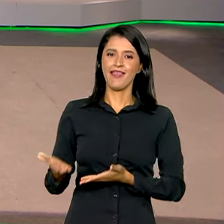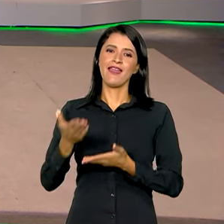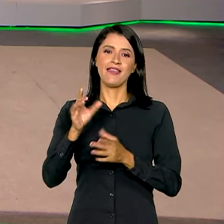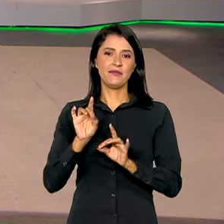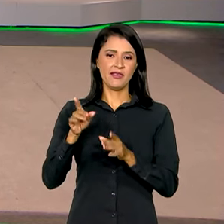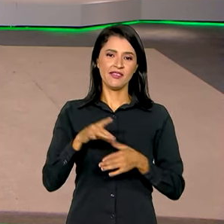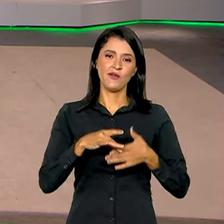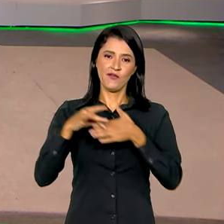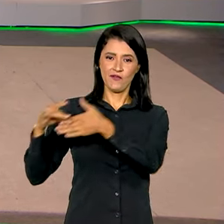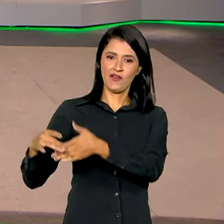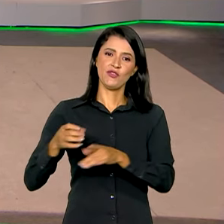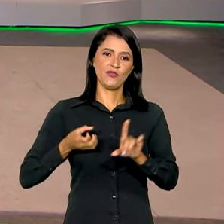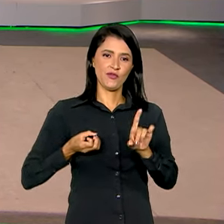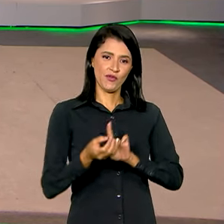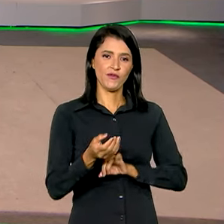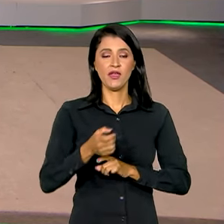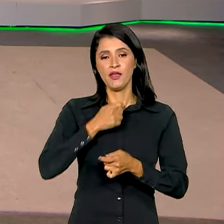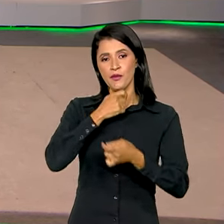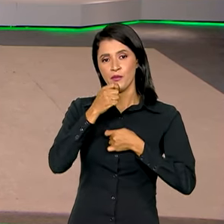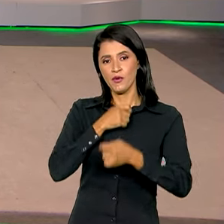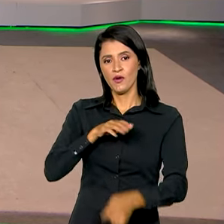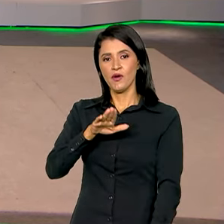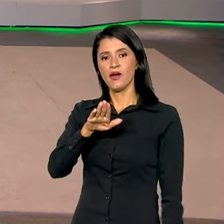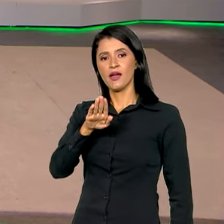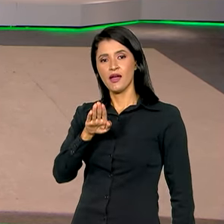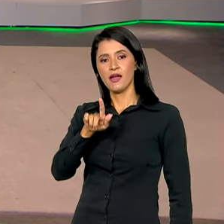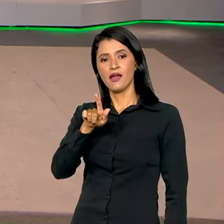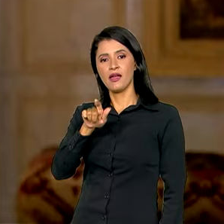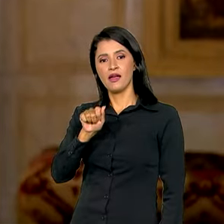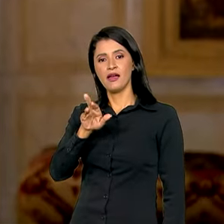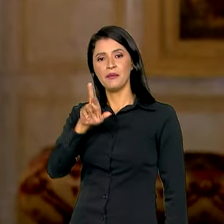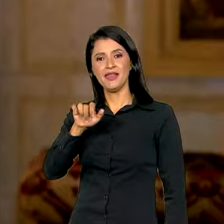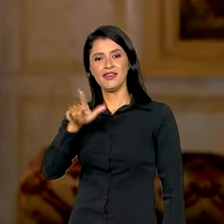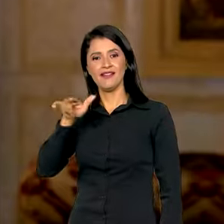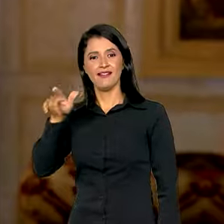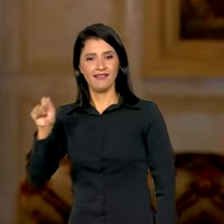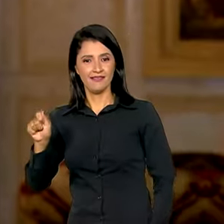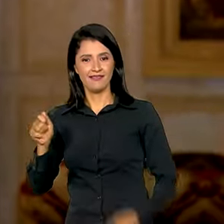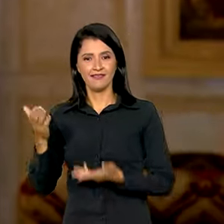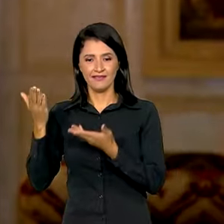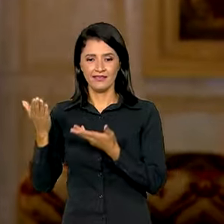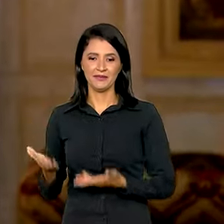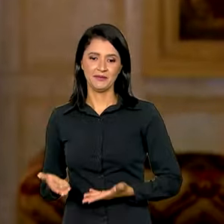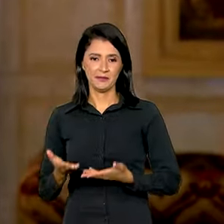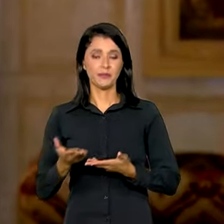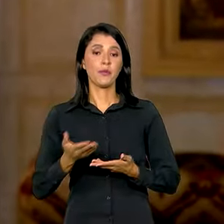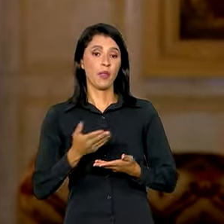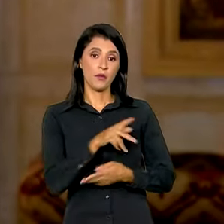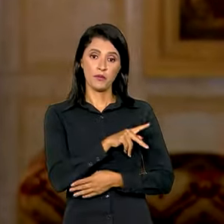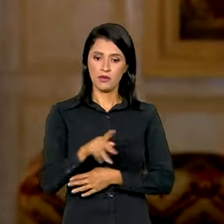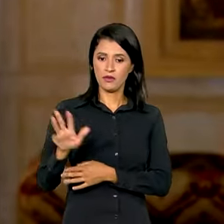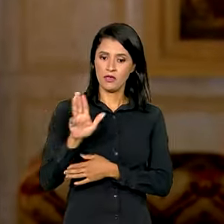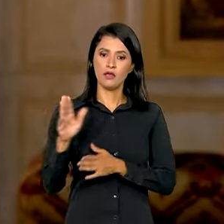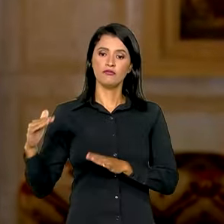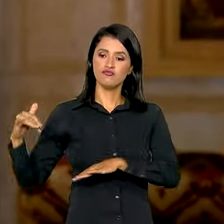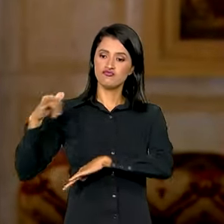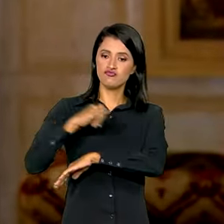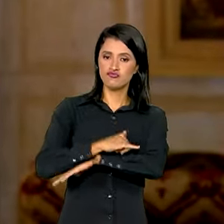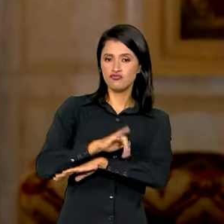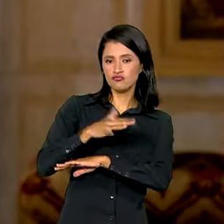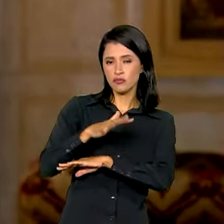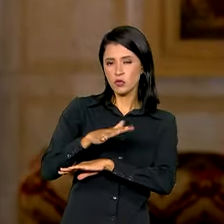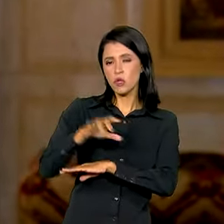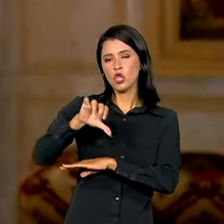especial do Canal Gov, a repórter Gabriela Noronha. O presidente Lula desembarcou por